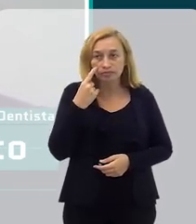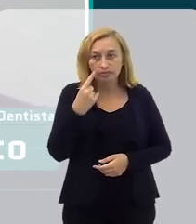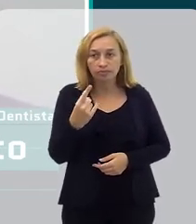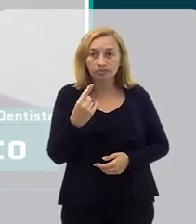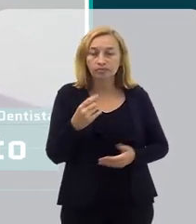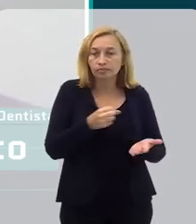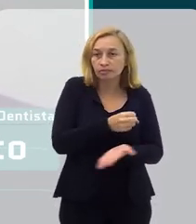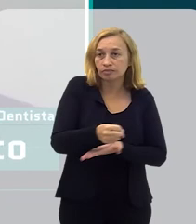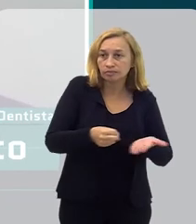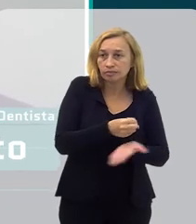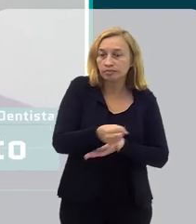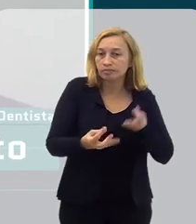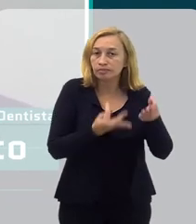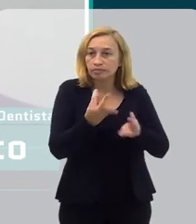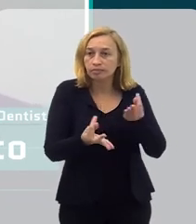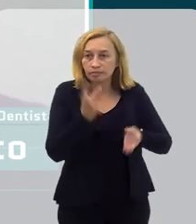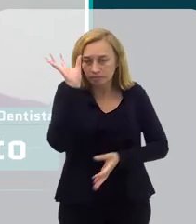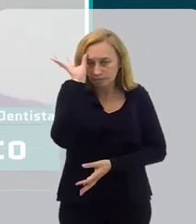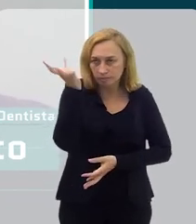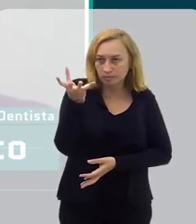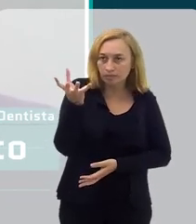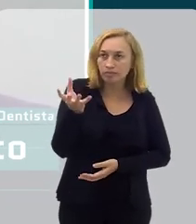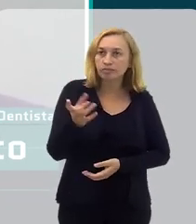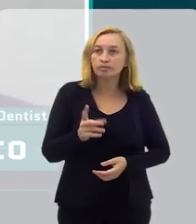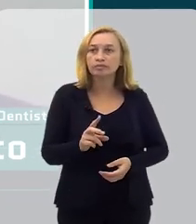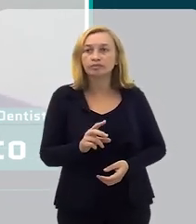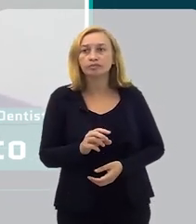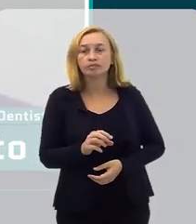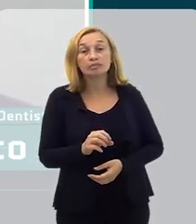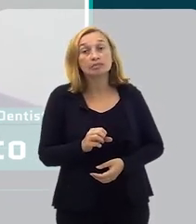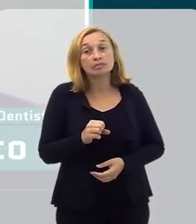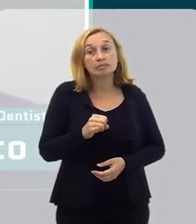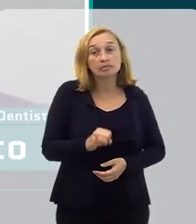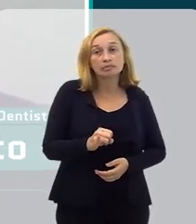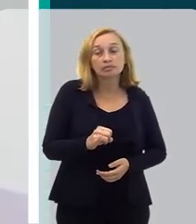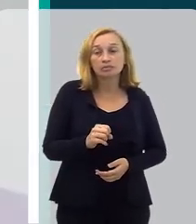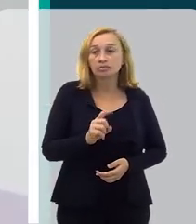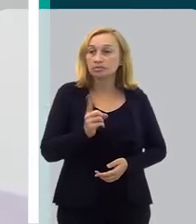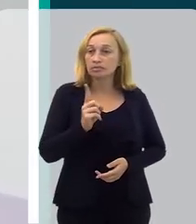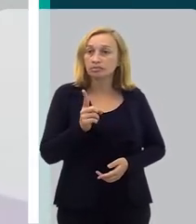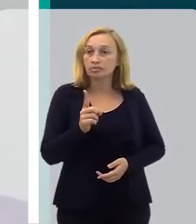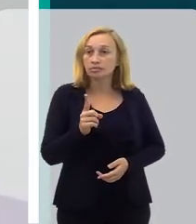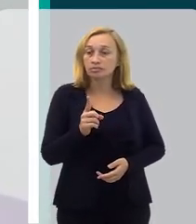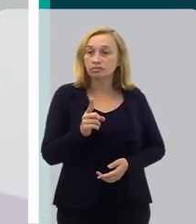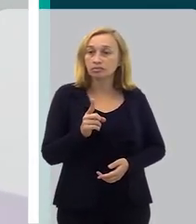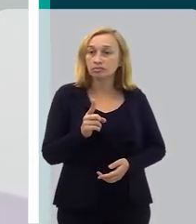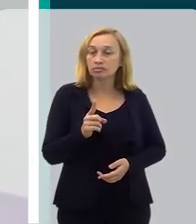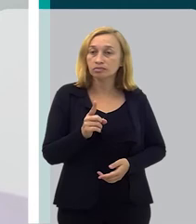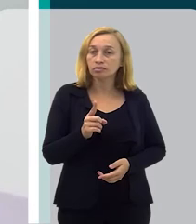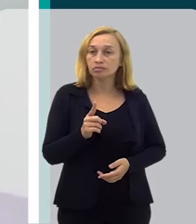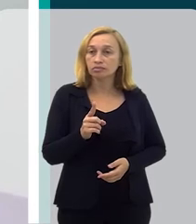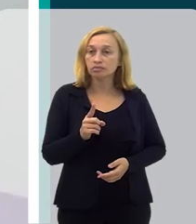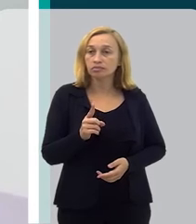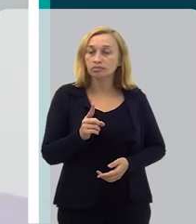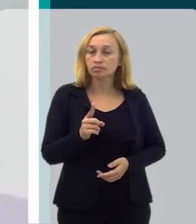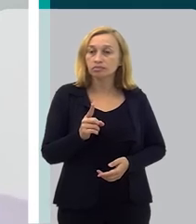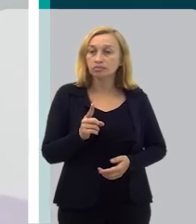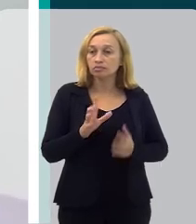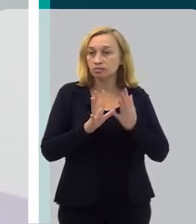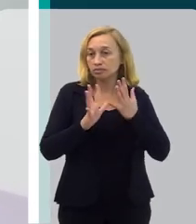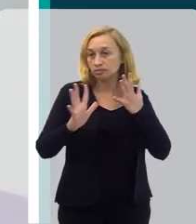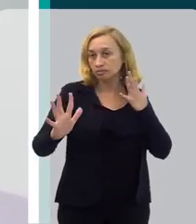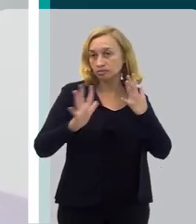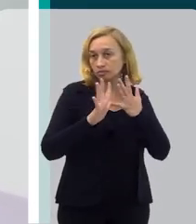um tratamento básico, ele vai resolver na clínica da família. Caso não seja, ele vai te colocar numa